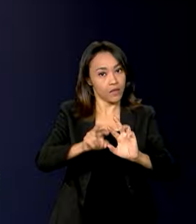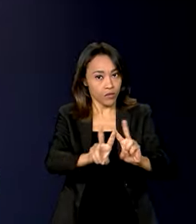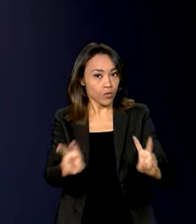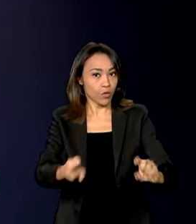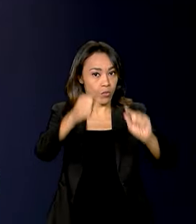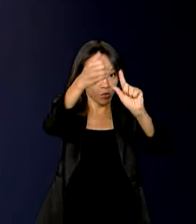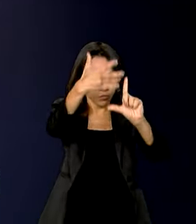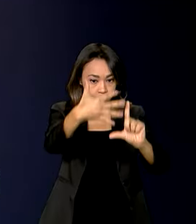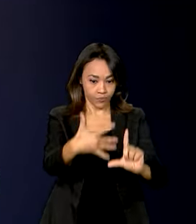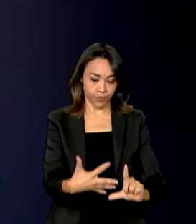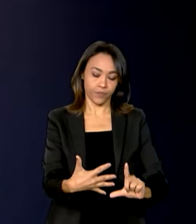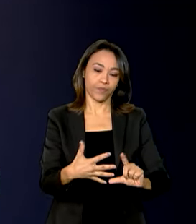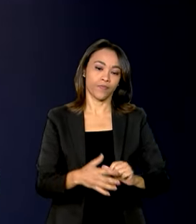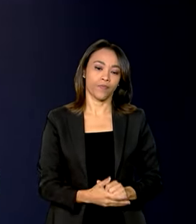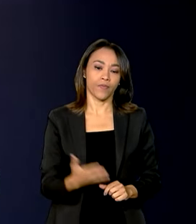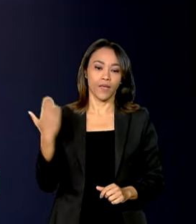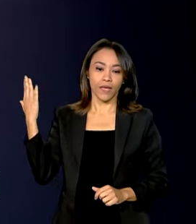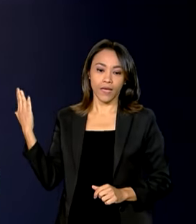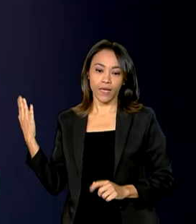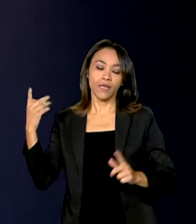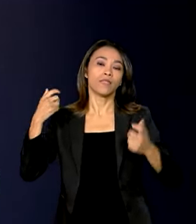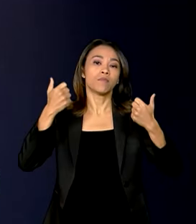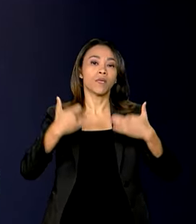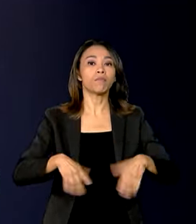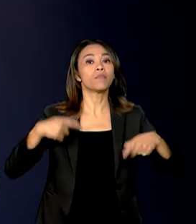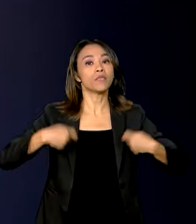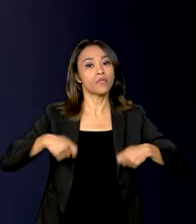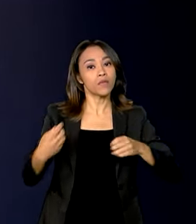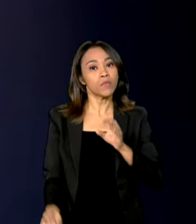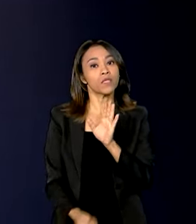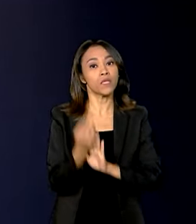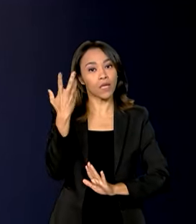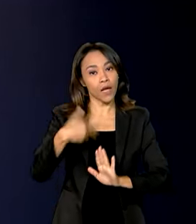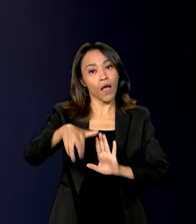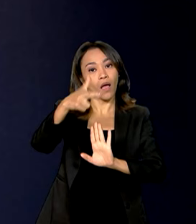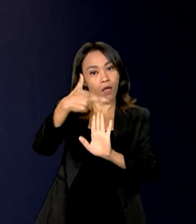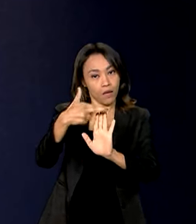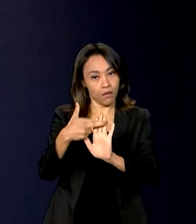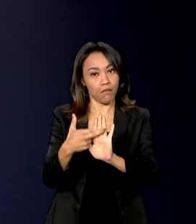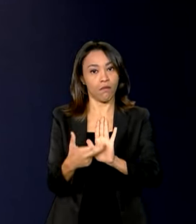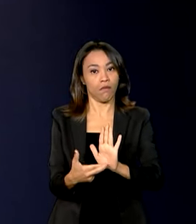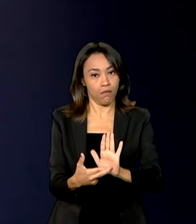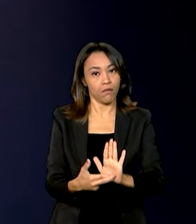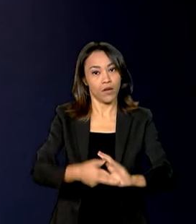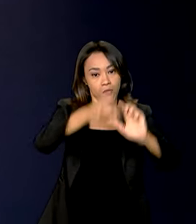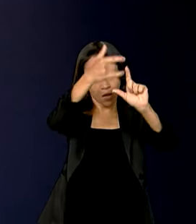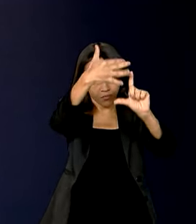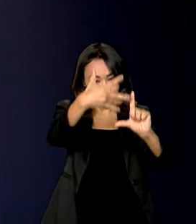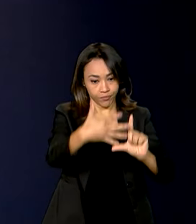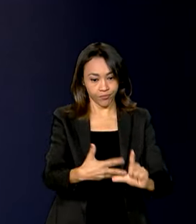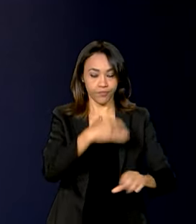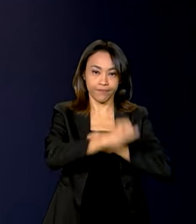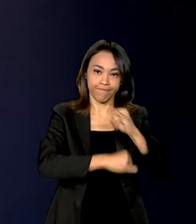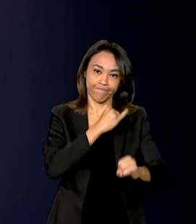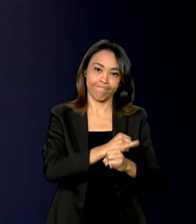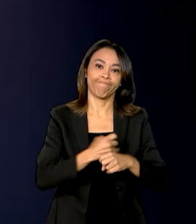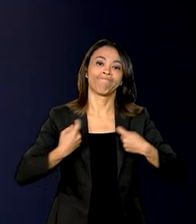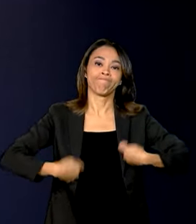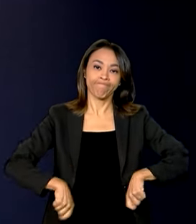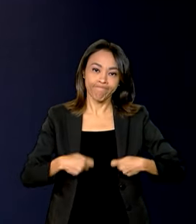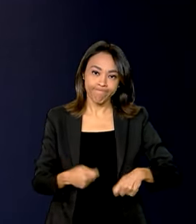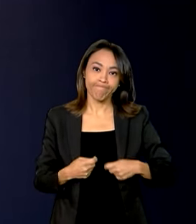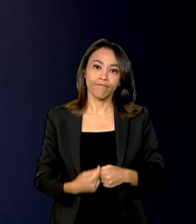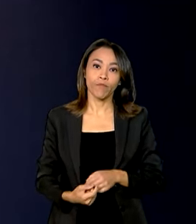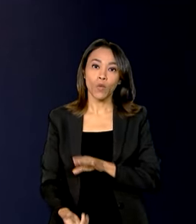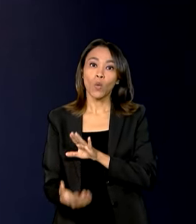Entendemos que é fundamental se avançar na regulação democrática das plataformas digitais. O modelo